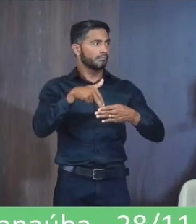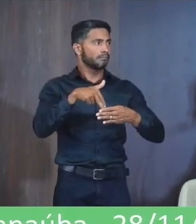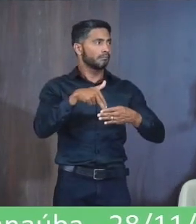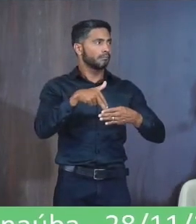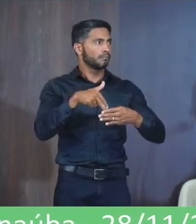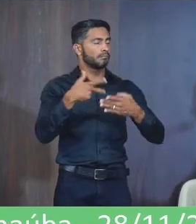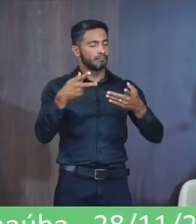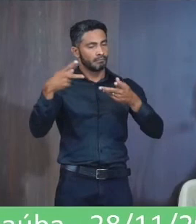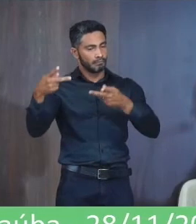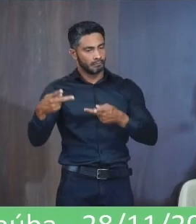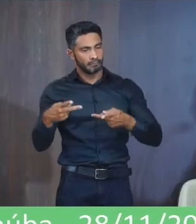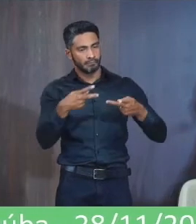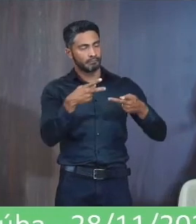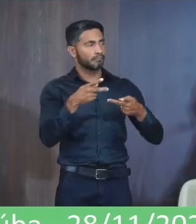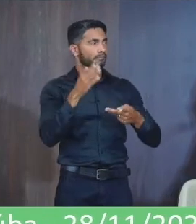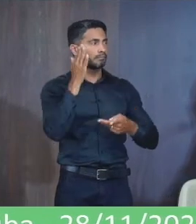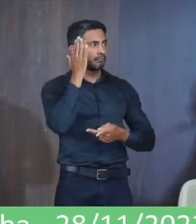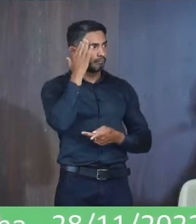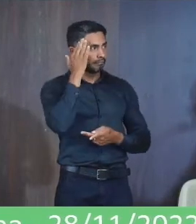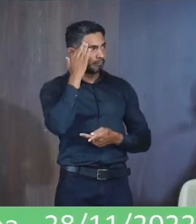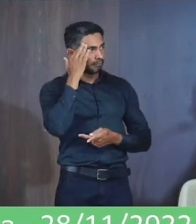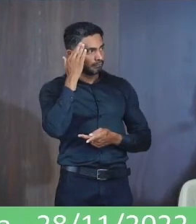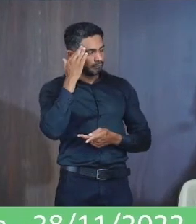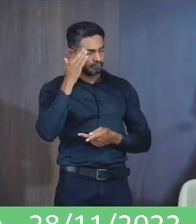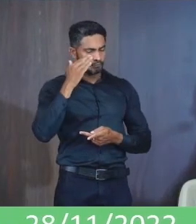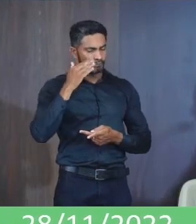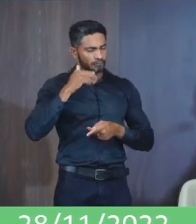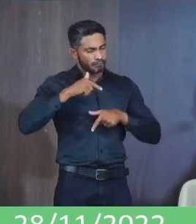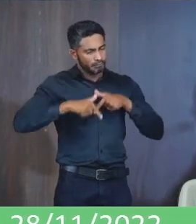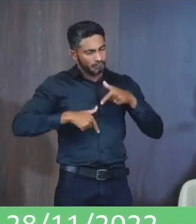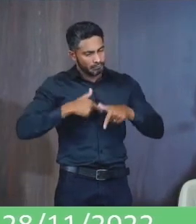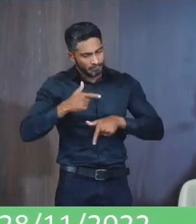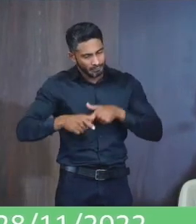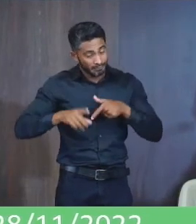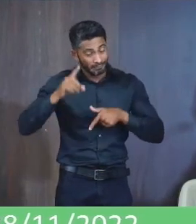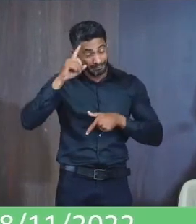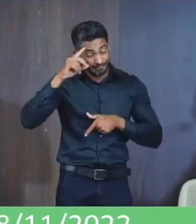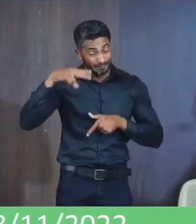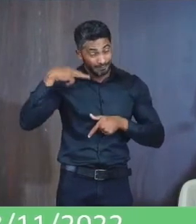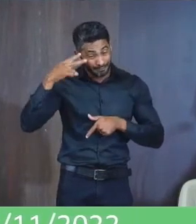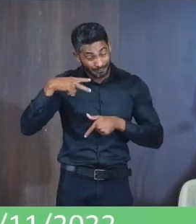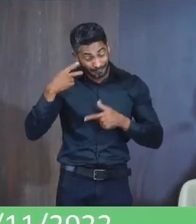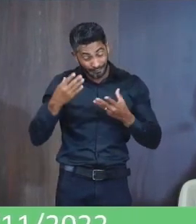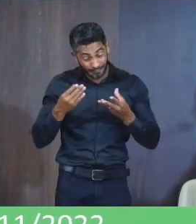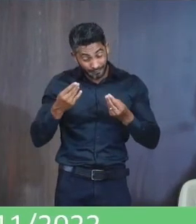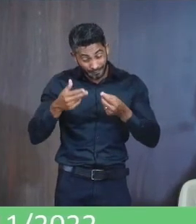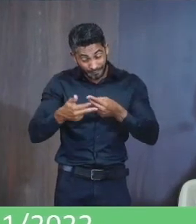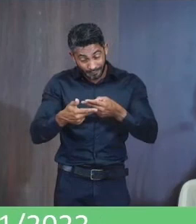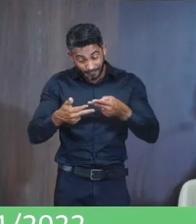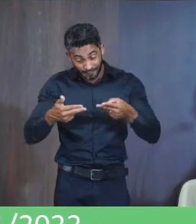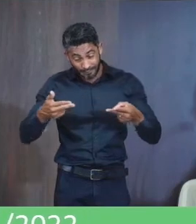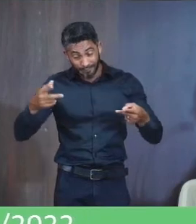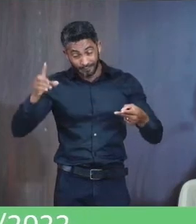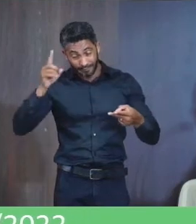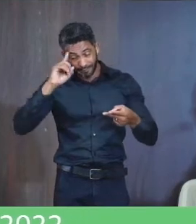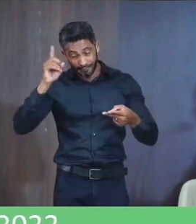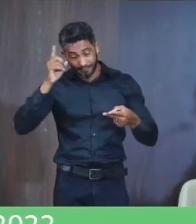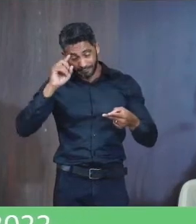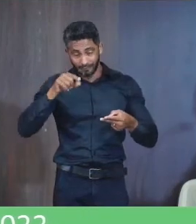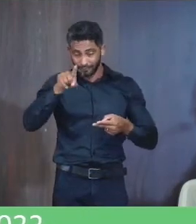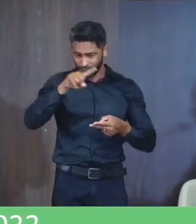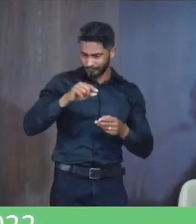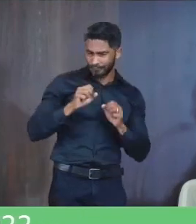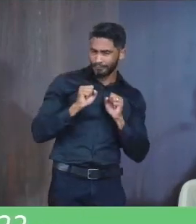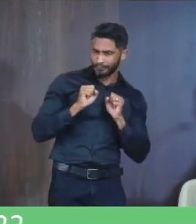Fica aqui o convite A gente sabe Que a nossa lida diária Não é fácil O papel do vereador É muita coisa Durante o dia Mas os senhores Dentro do